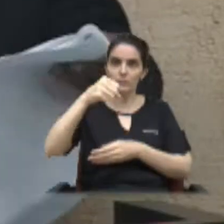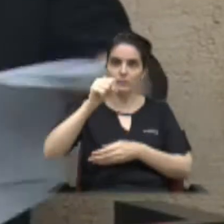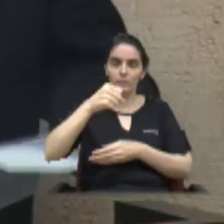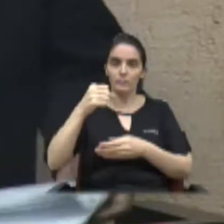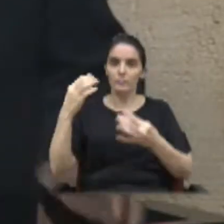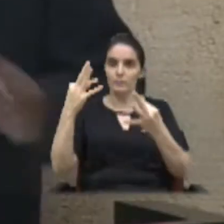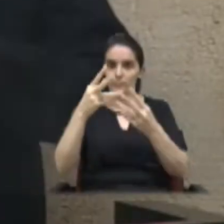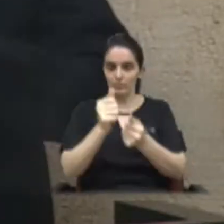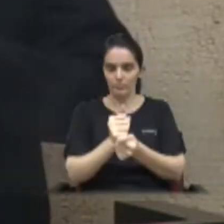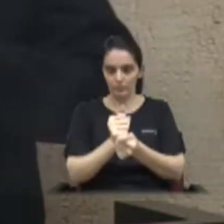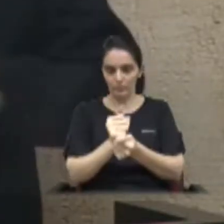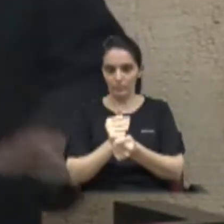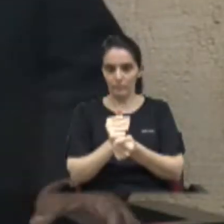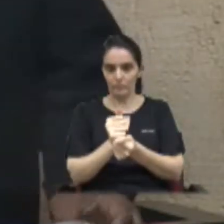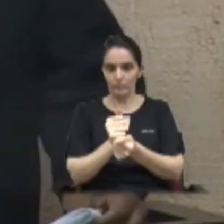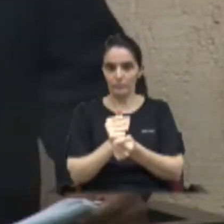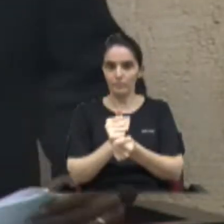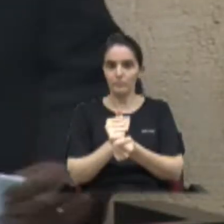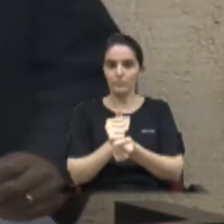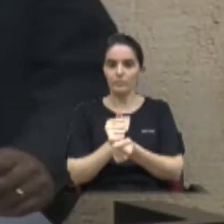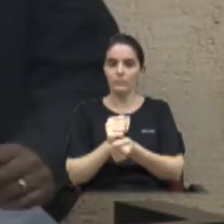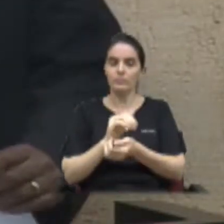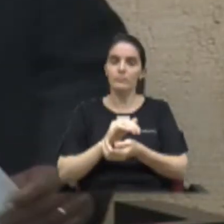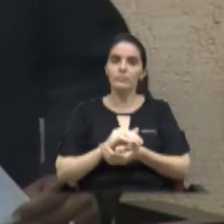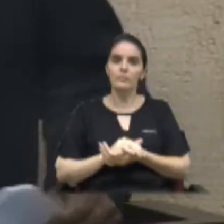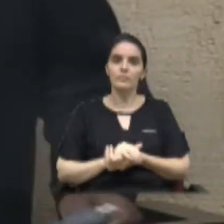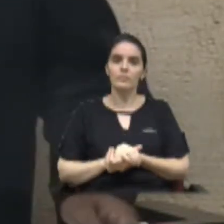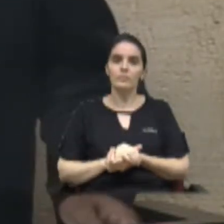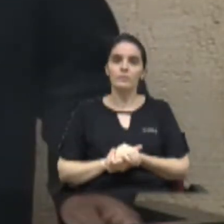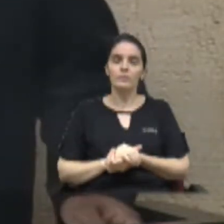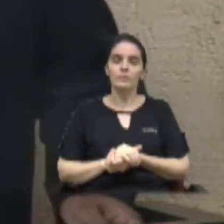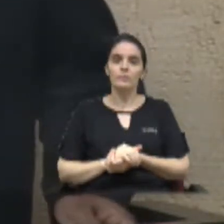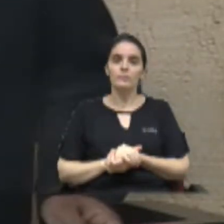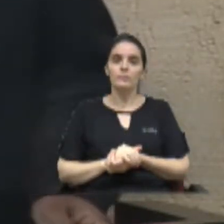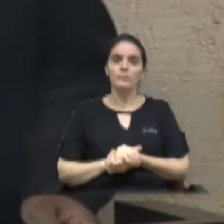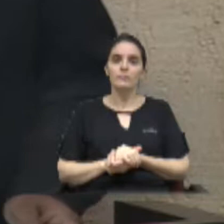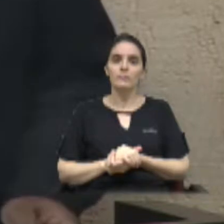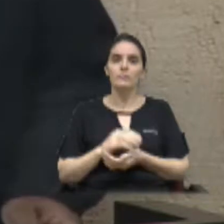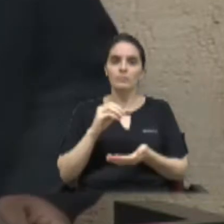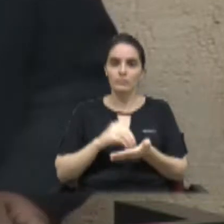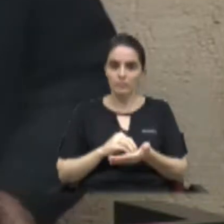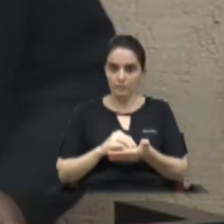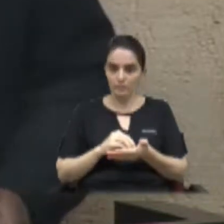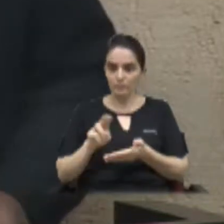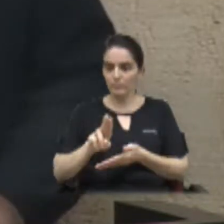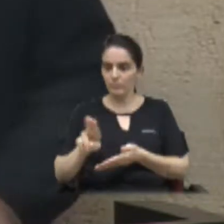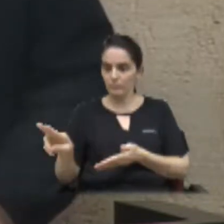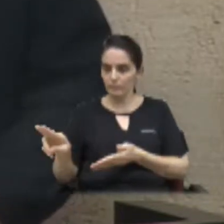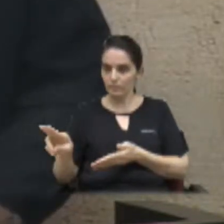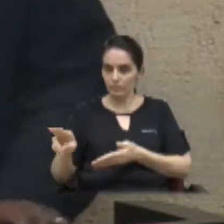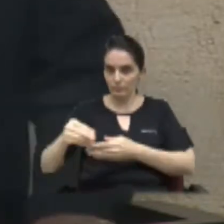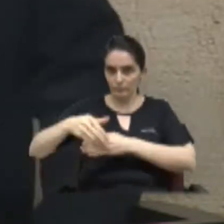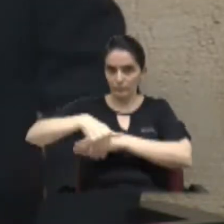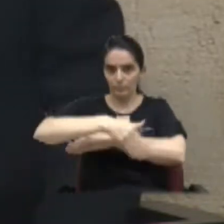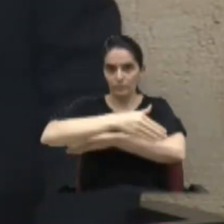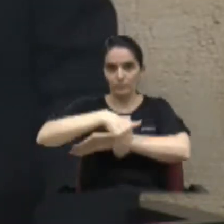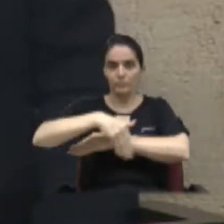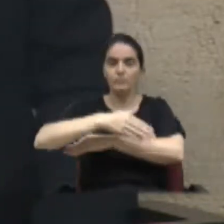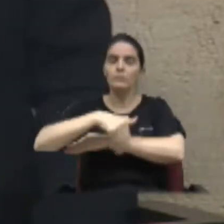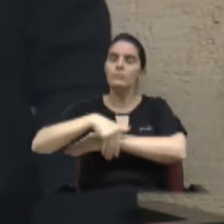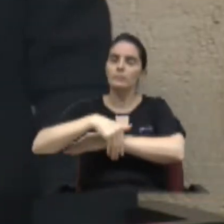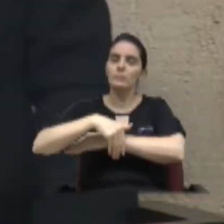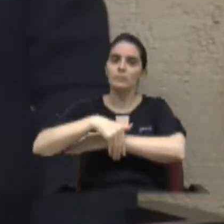de todos os senhores e senhoras vereadoras para que nós possamos para que perpetuar em uma das ruas de nossa